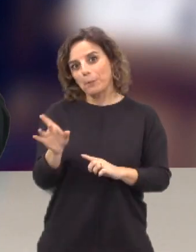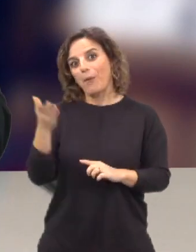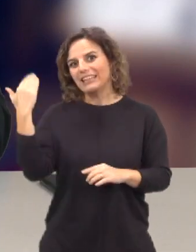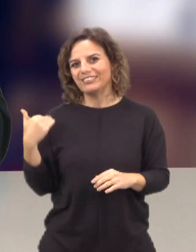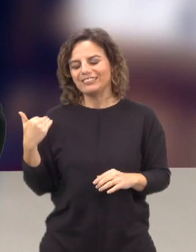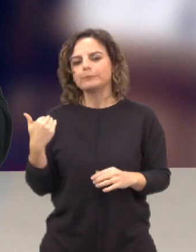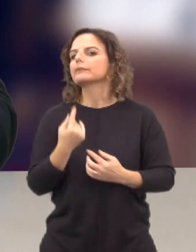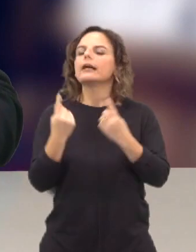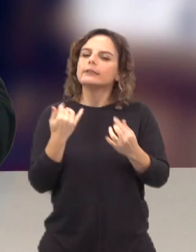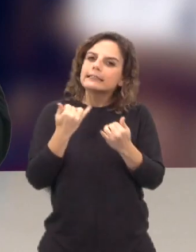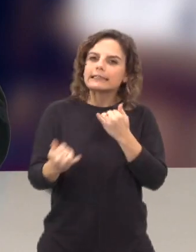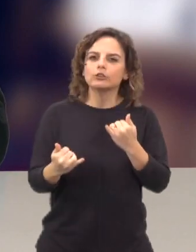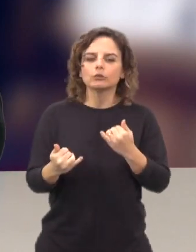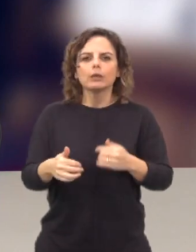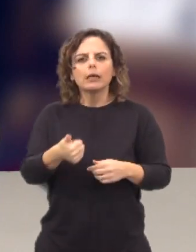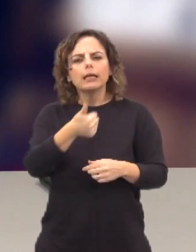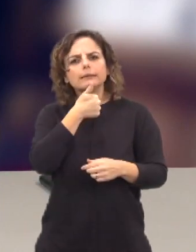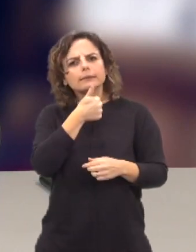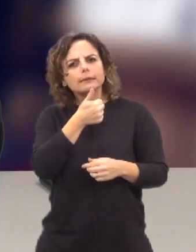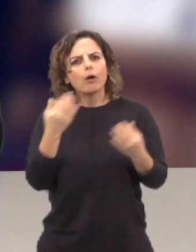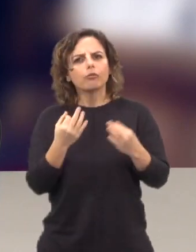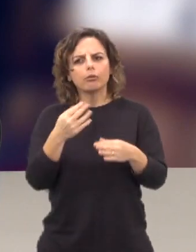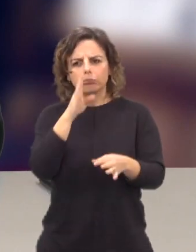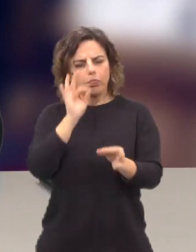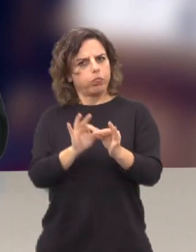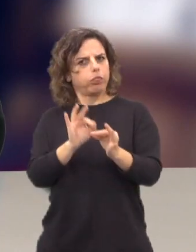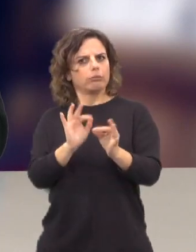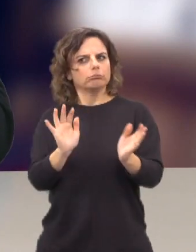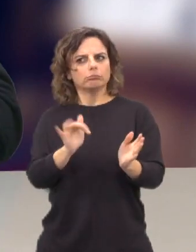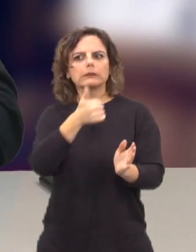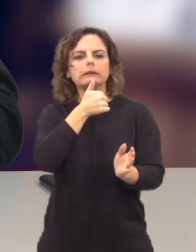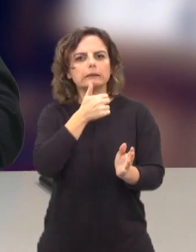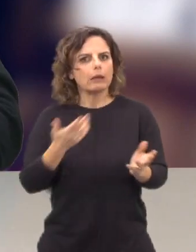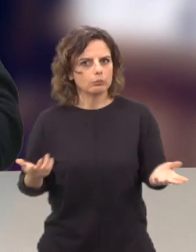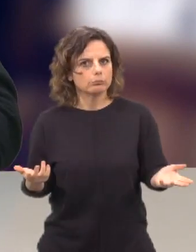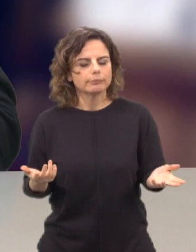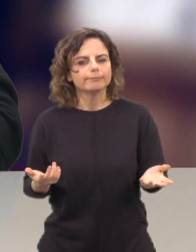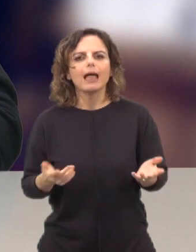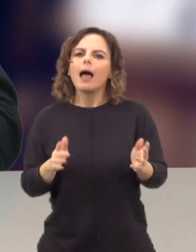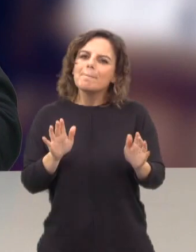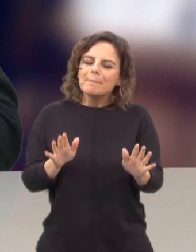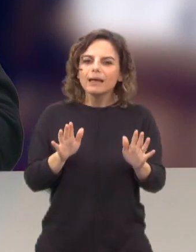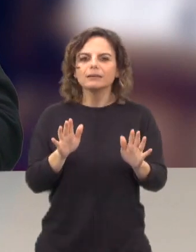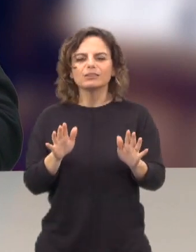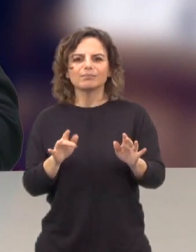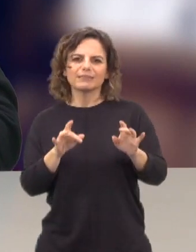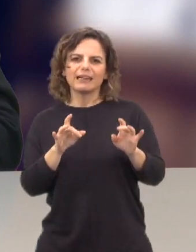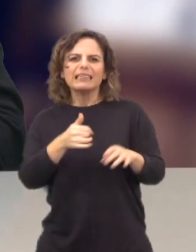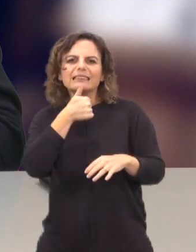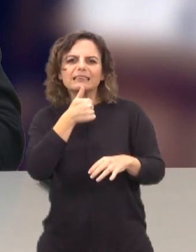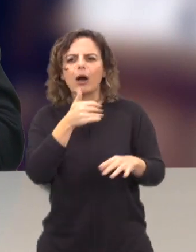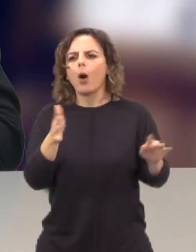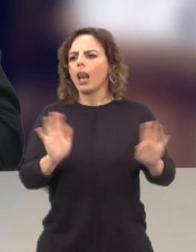há um risco subjacente a decisões que se tomam em pouco tempo, em muito pouco tempo. Mas é preciso não obdicar da